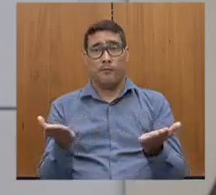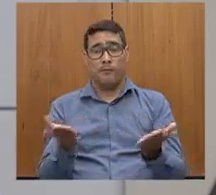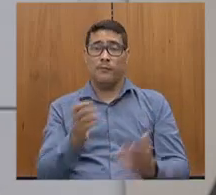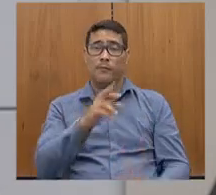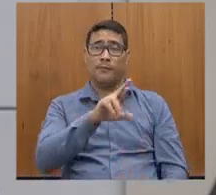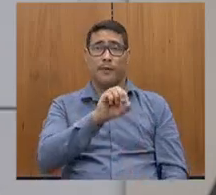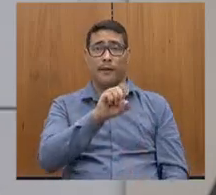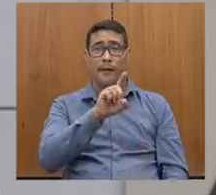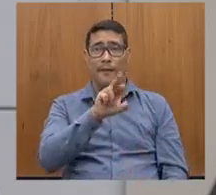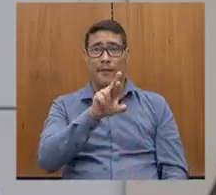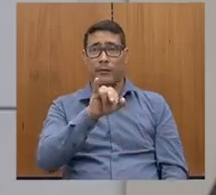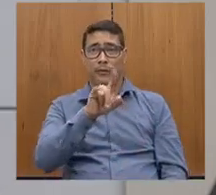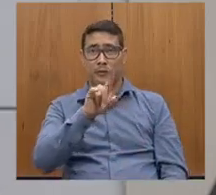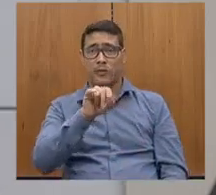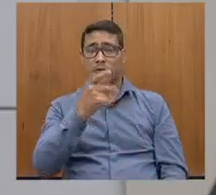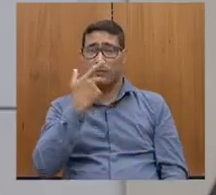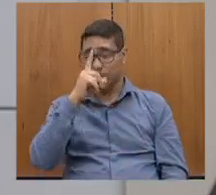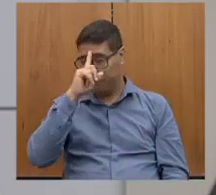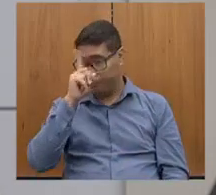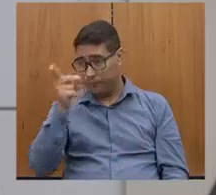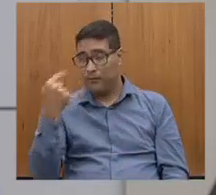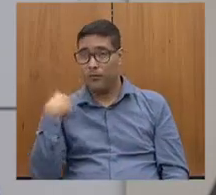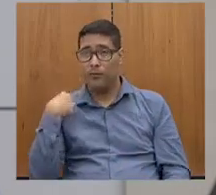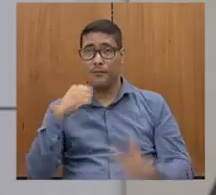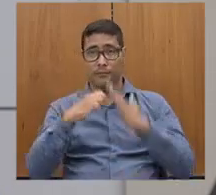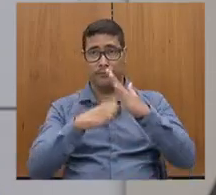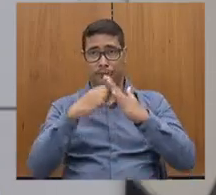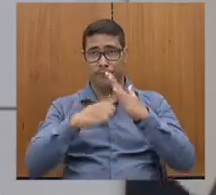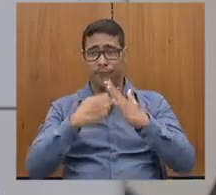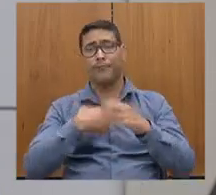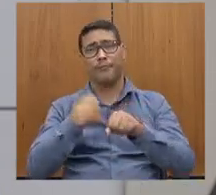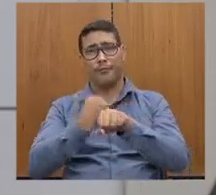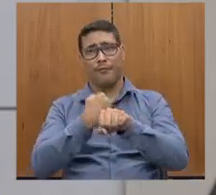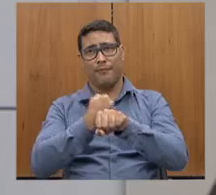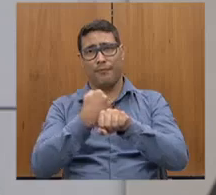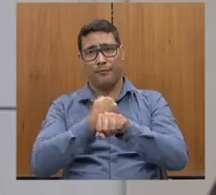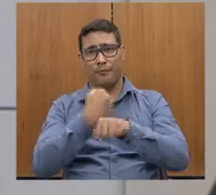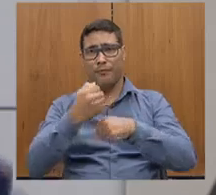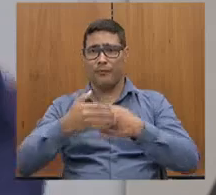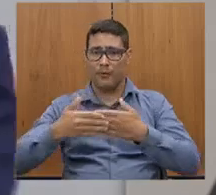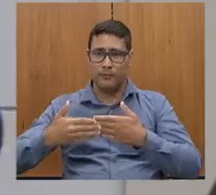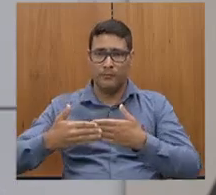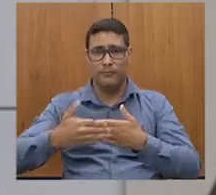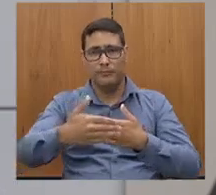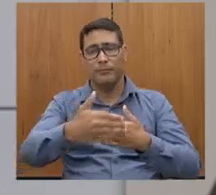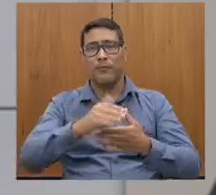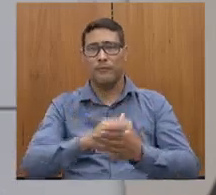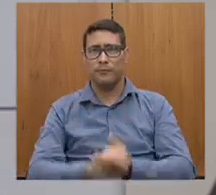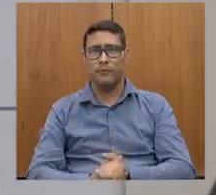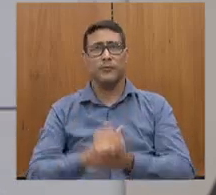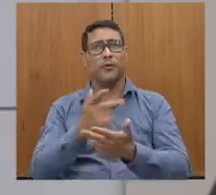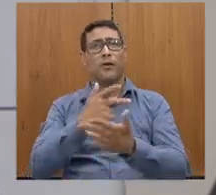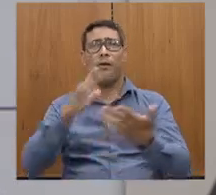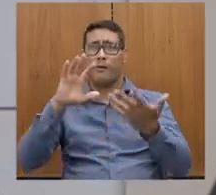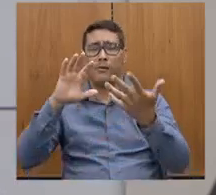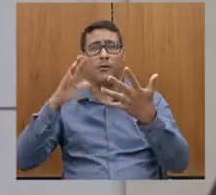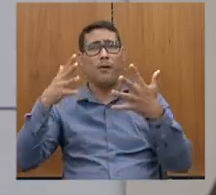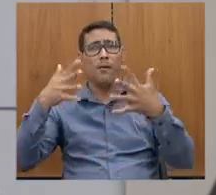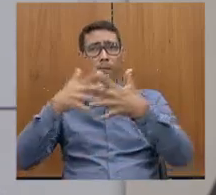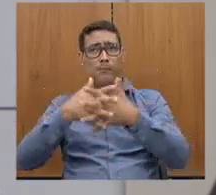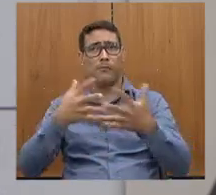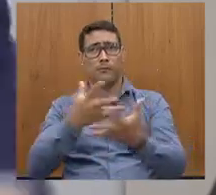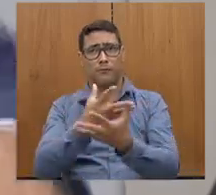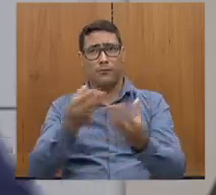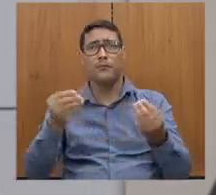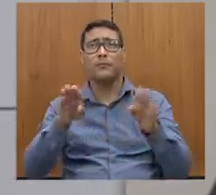foi dado a ordem para a empresa iniciar a obra, apesar que agora muita chuva, aquelas enchentes atrapalham muito. Outra notícia boa